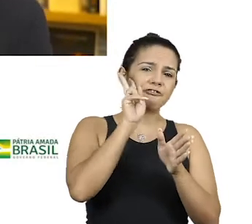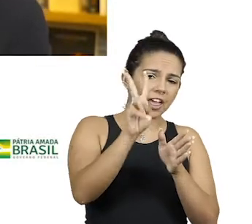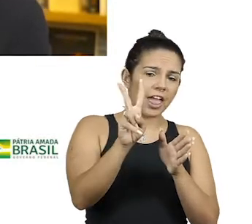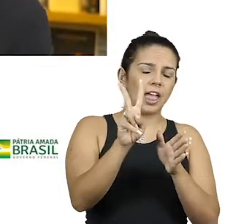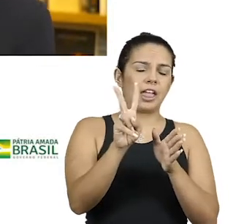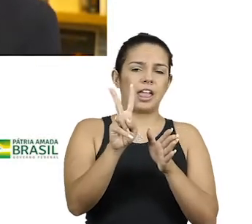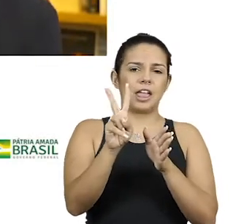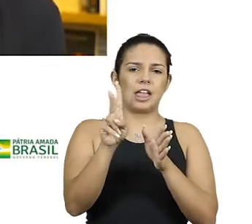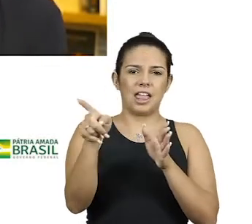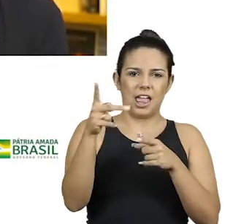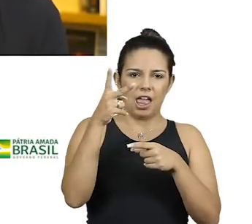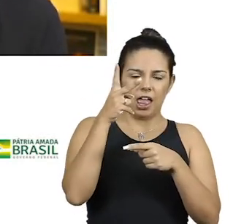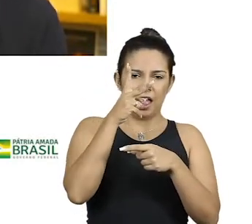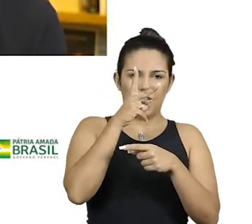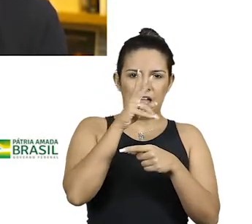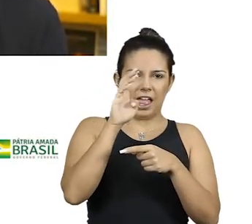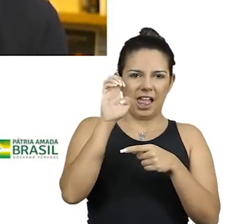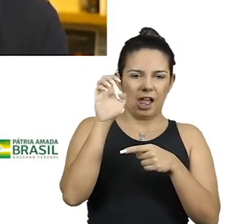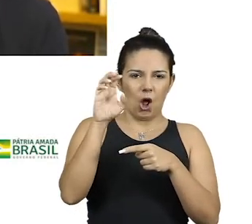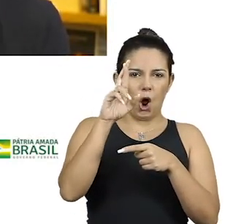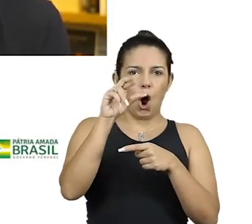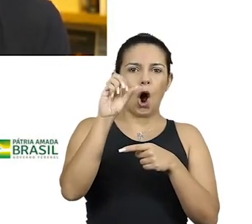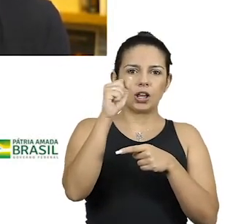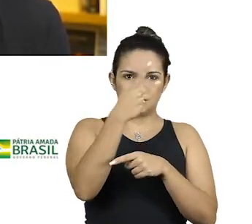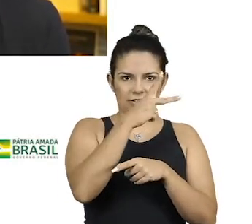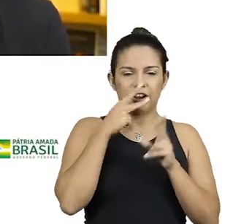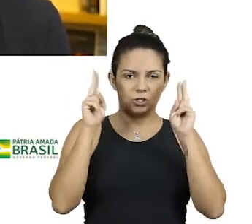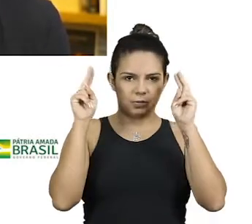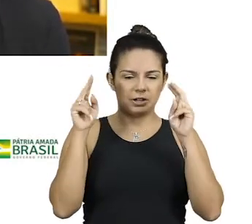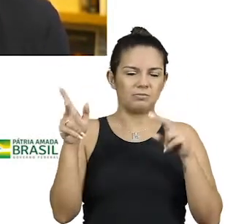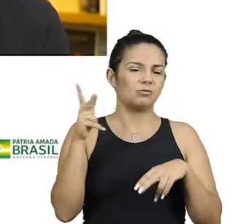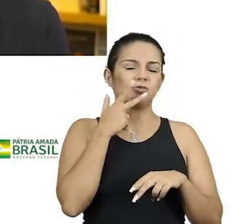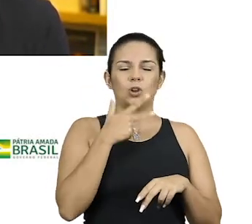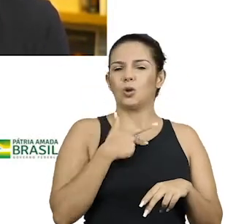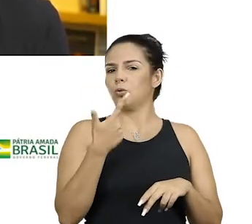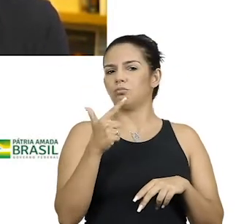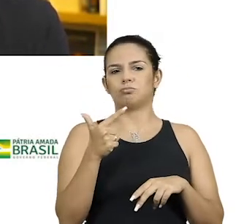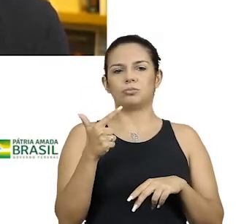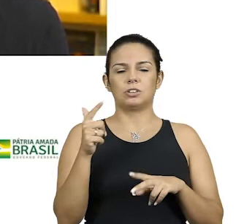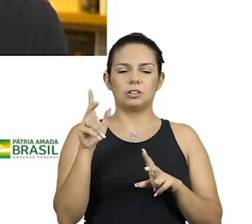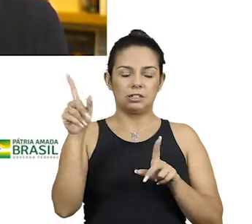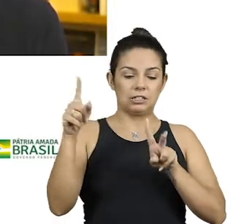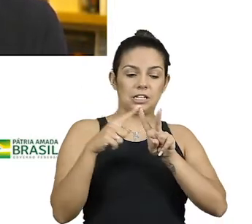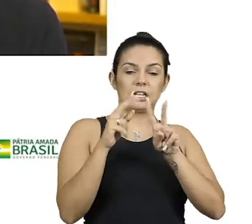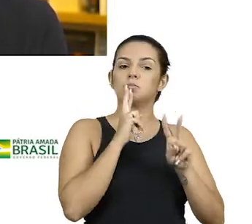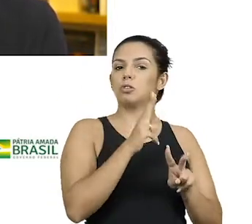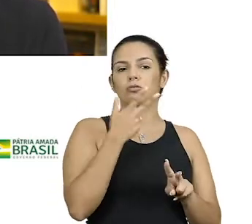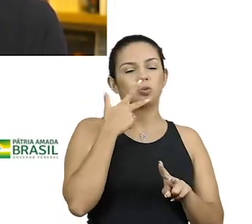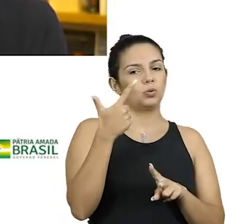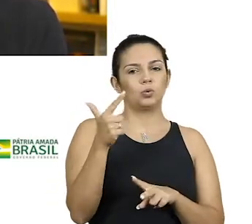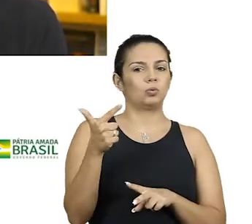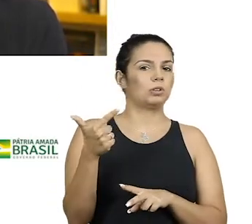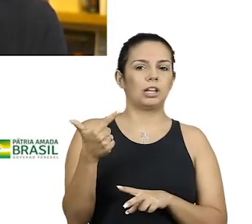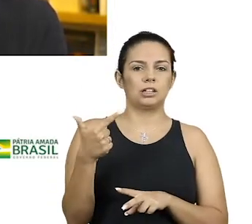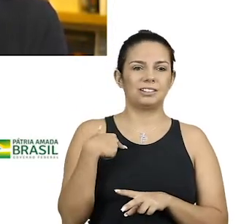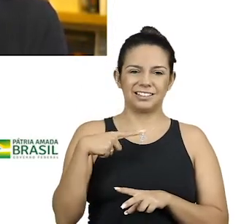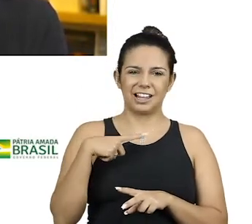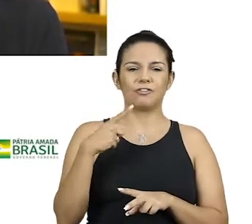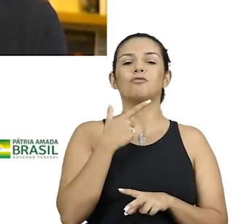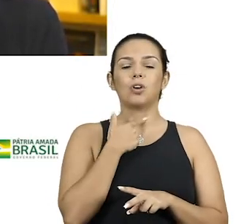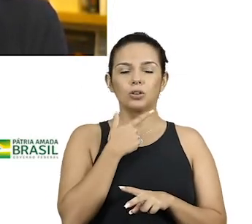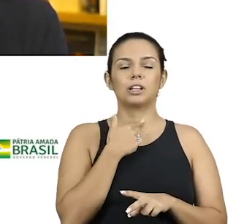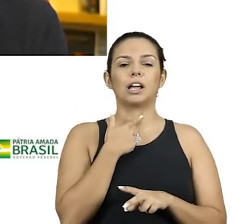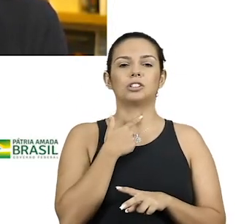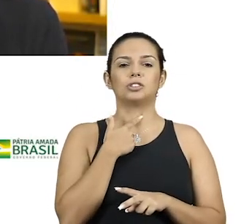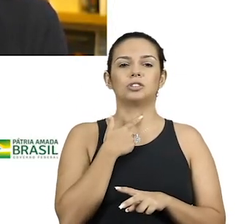Rapaz, eu não tenho, não tenho. Eu tenho muita vontade... procurada, eu me encontrei. Não tenho. Eu tenho muita vontade de